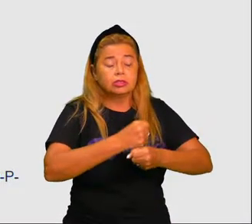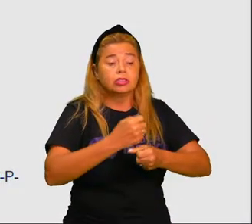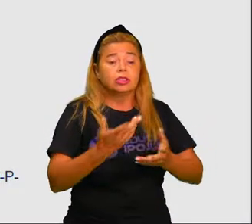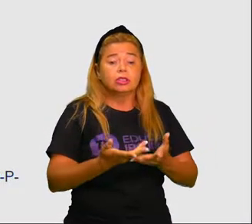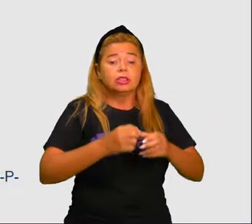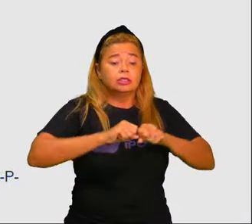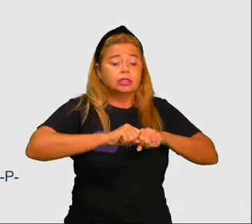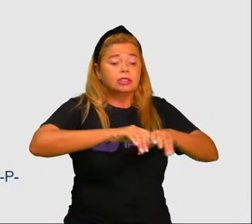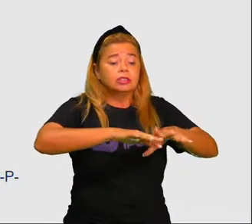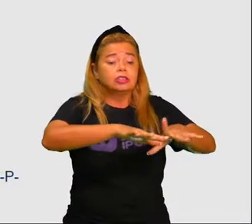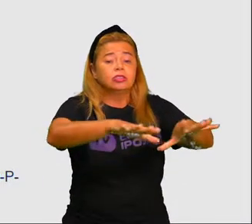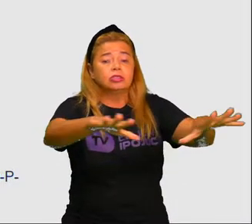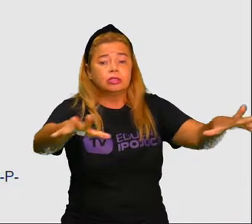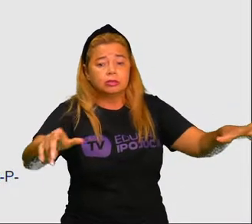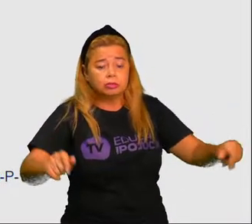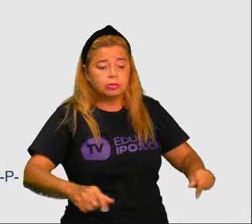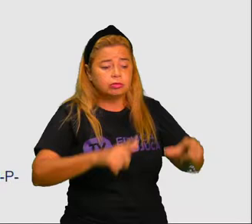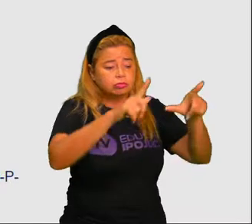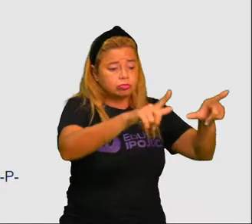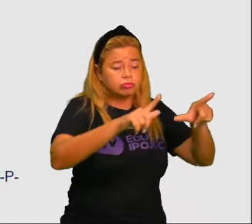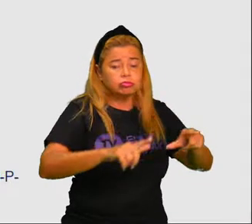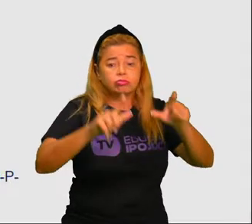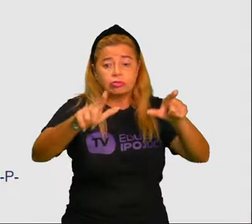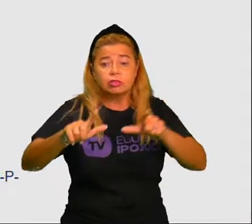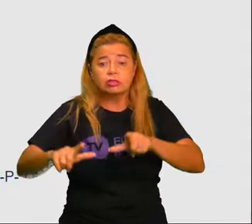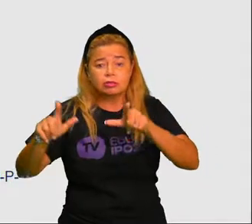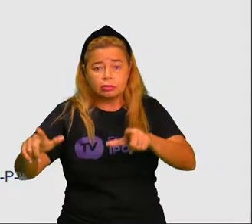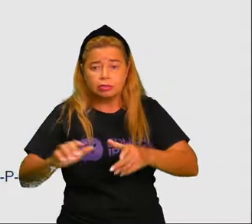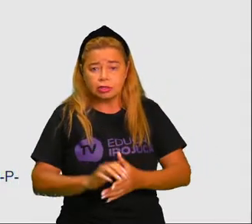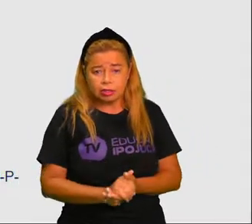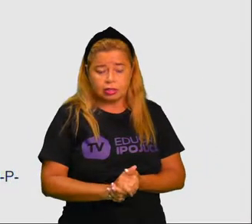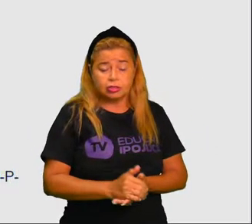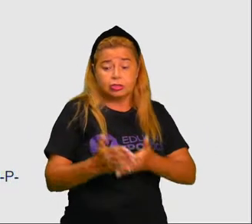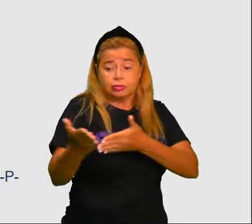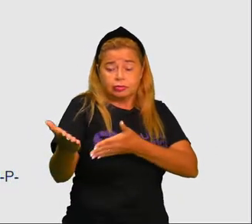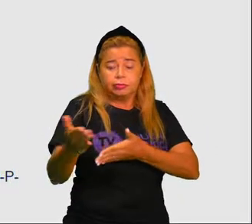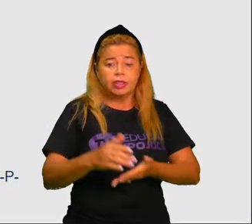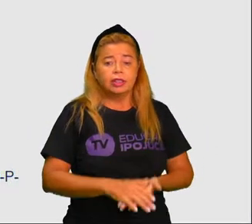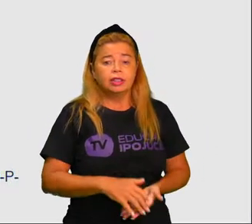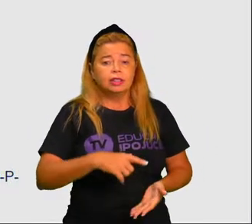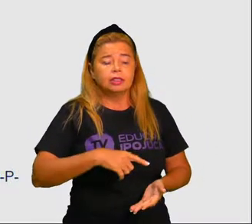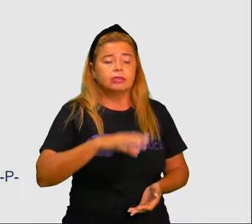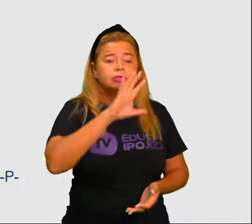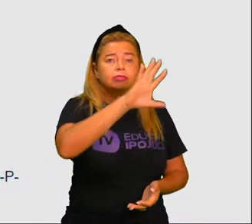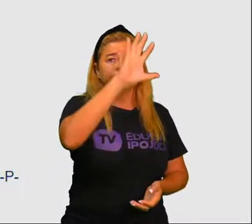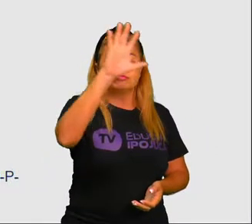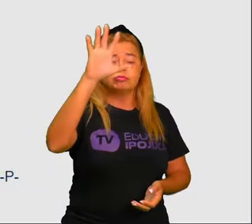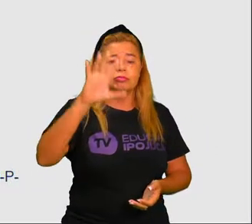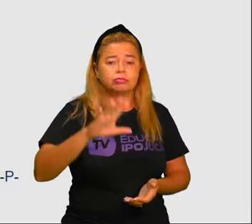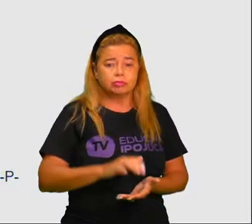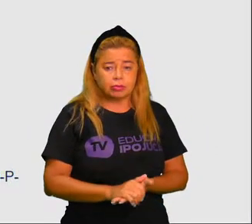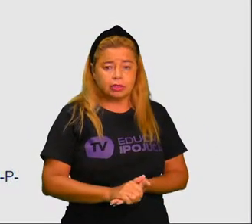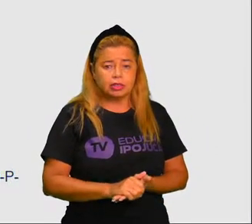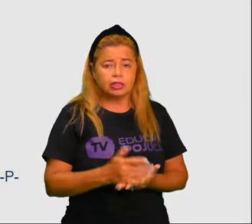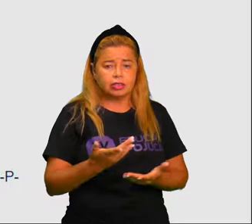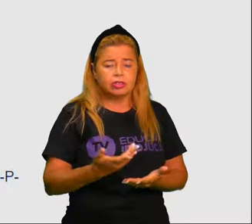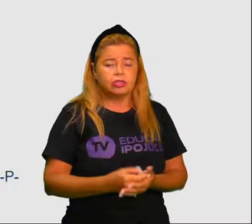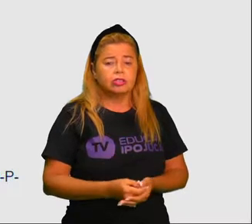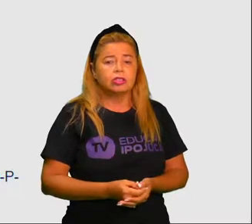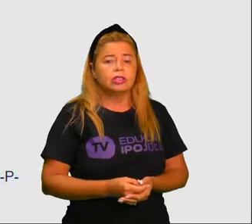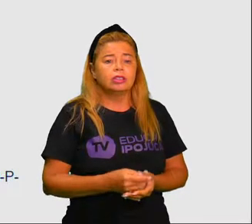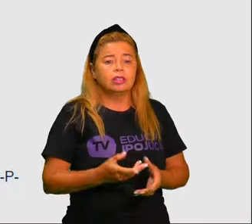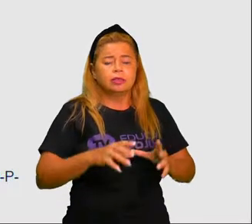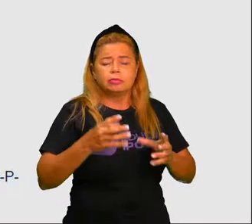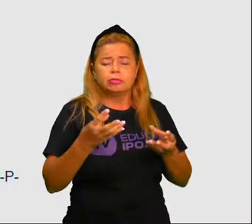em diferentes locais. Vamos lá? Eu trago uma imagem aqui da nossa riqueza aqui de